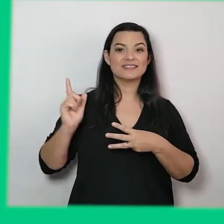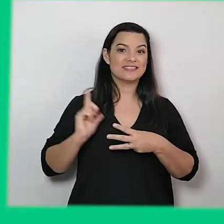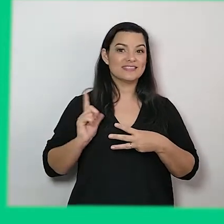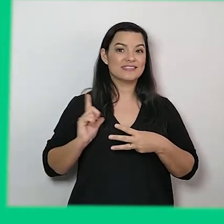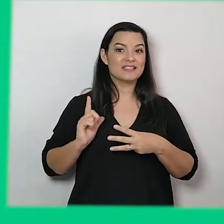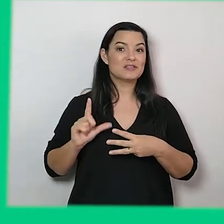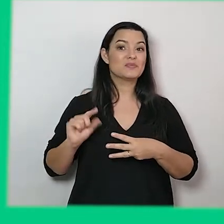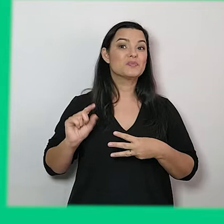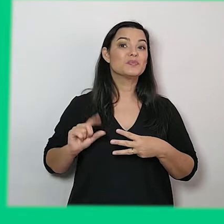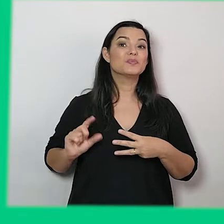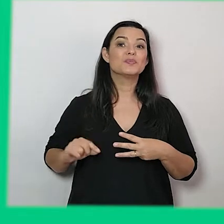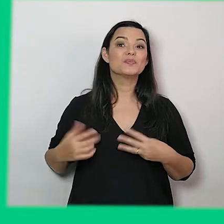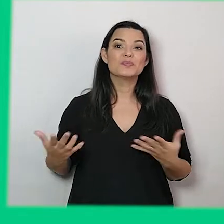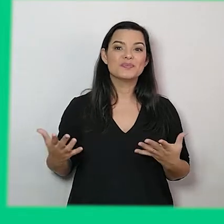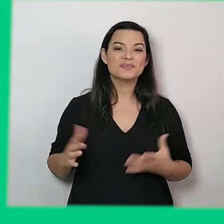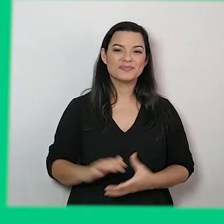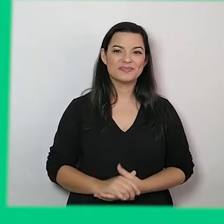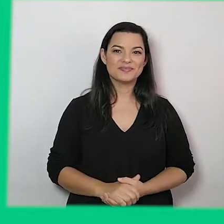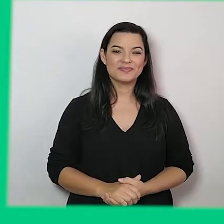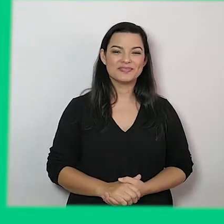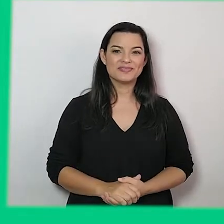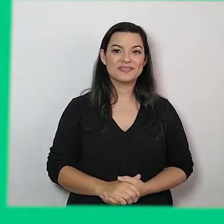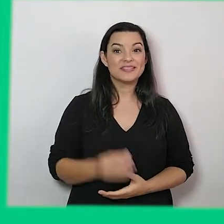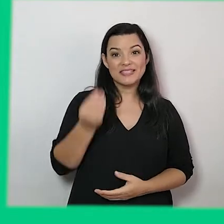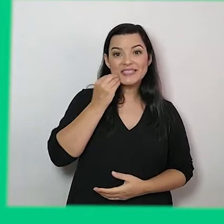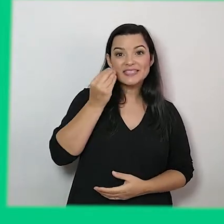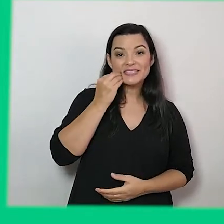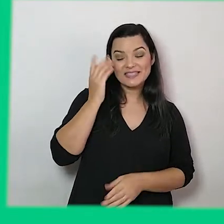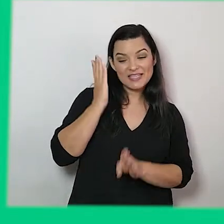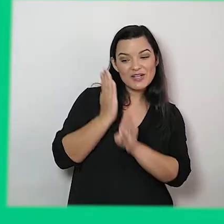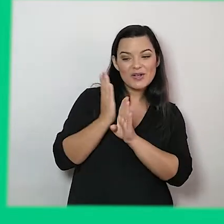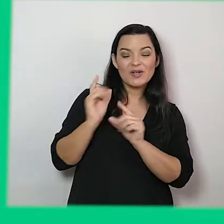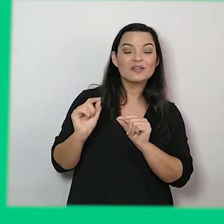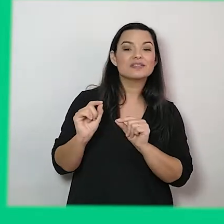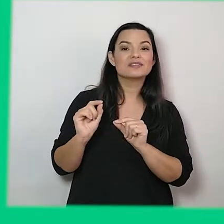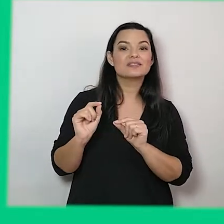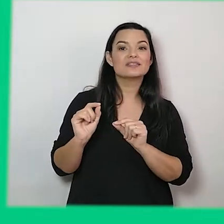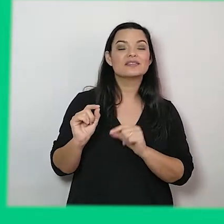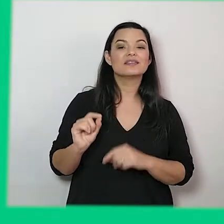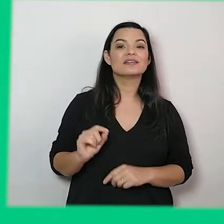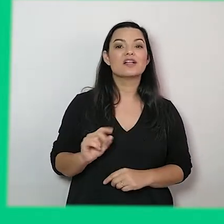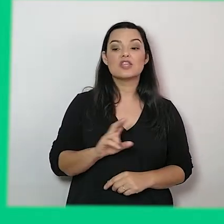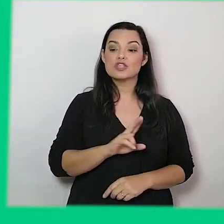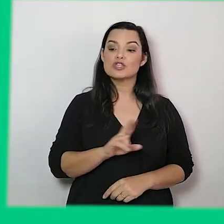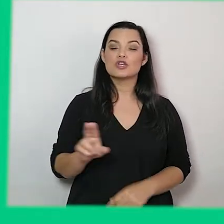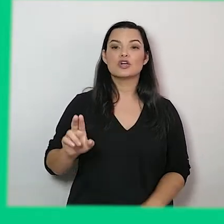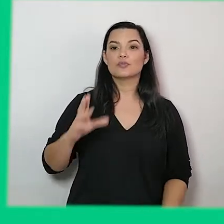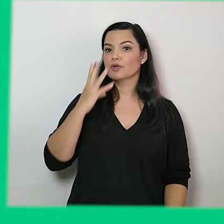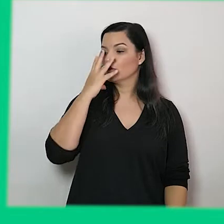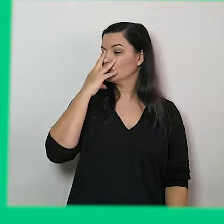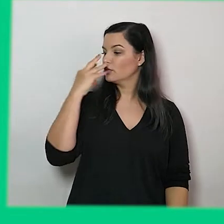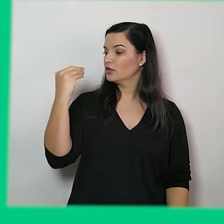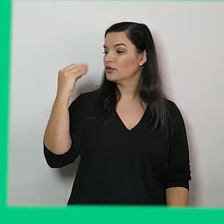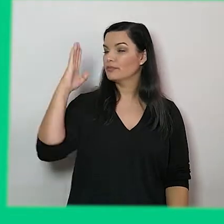Vamos lá! Tente encontrar onde está escrito lobo mal! Tempo para